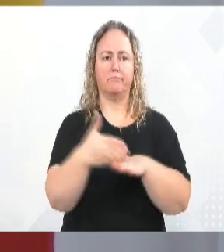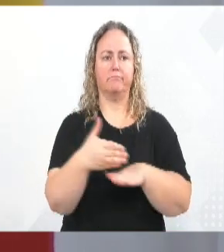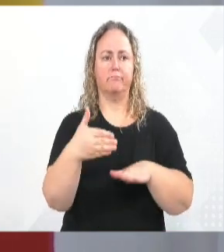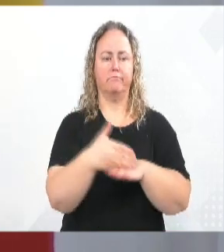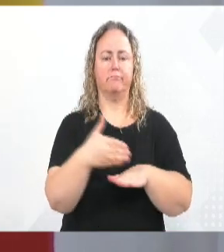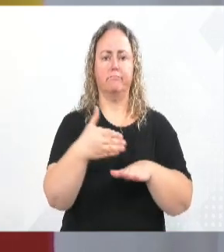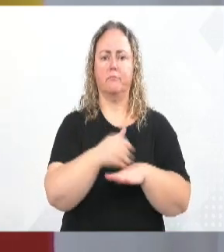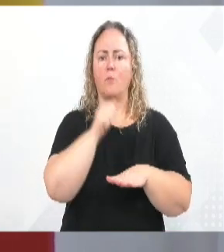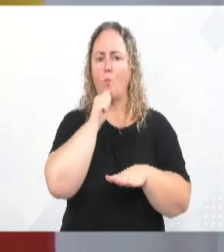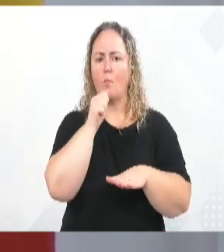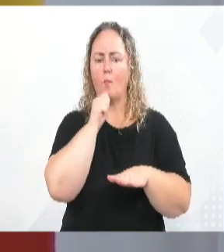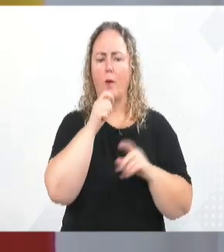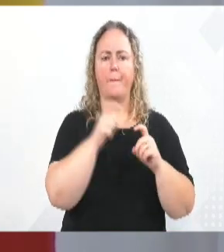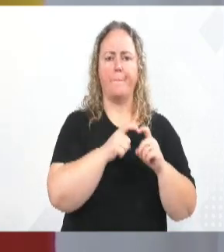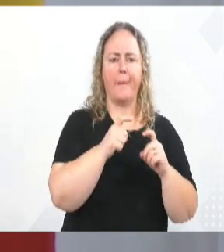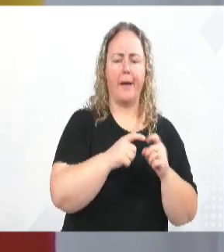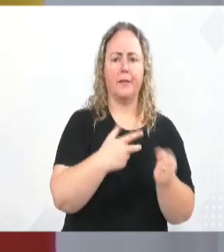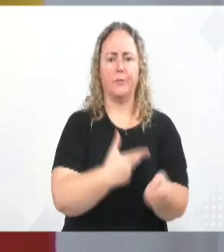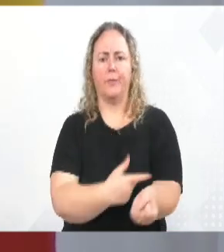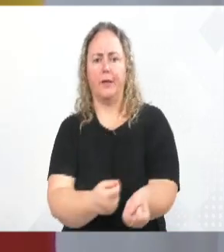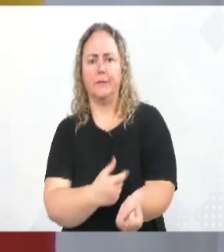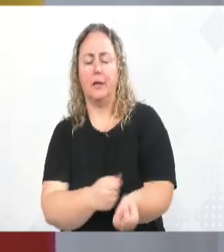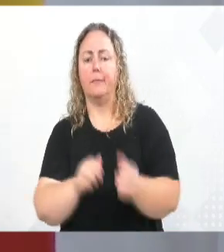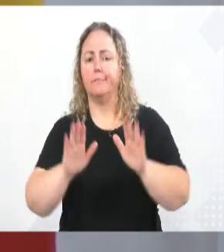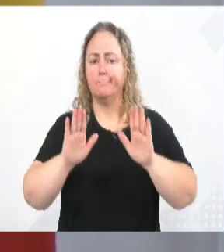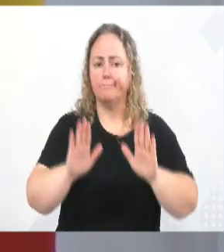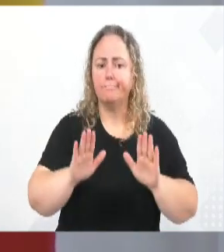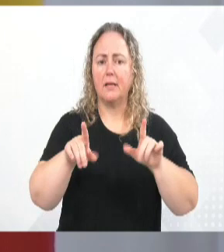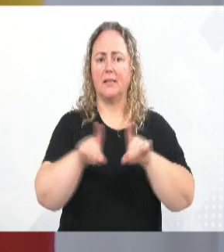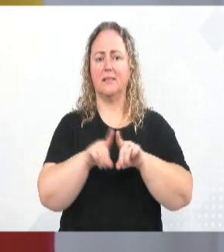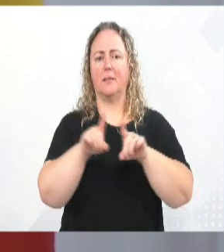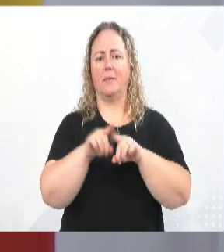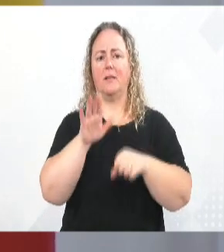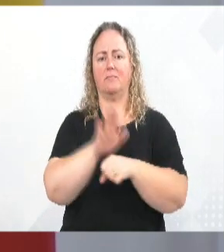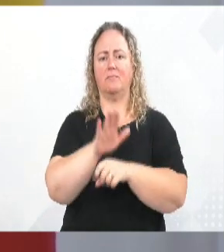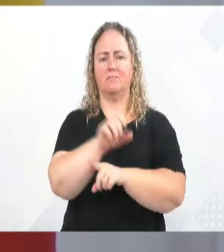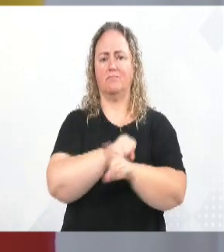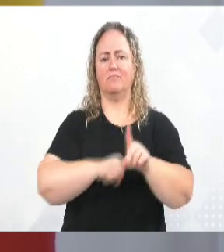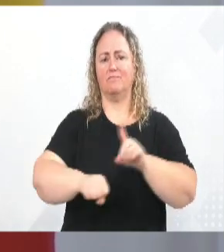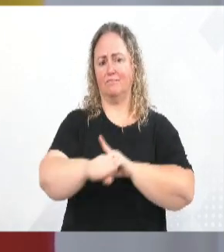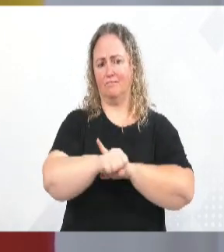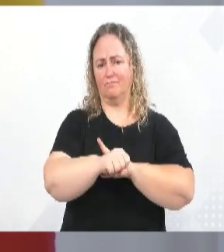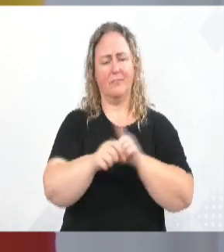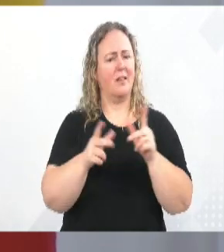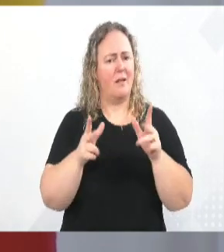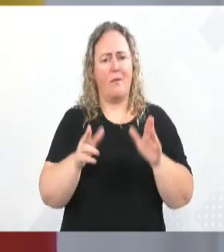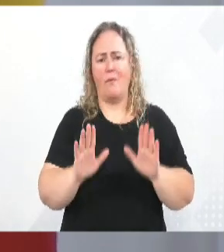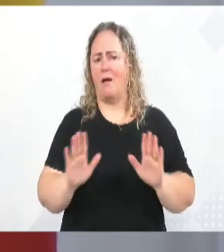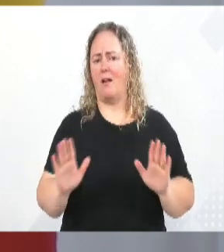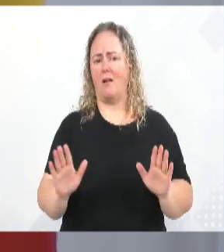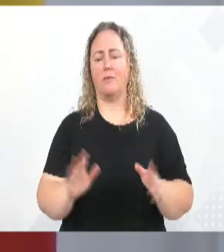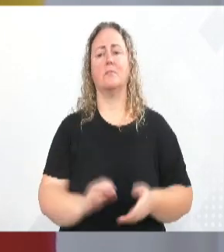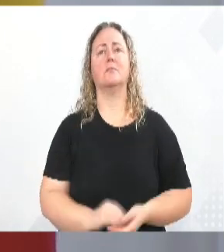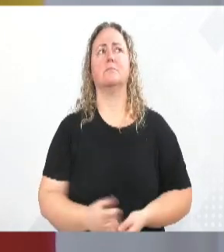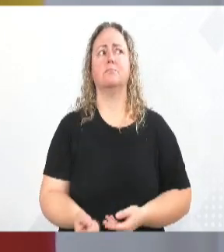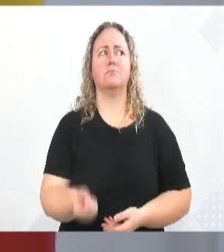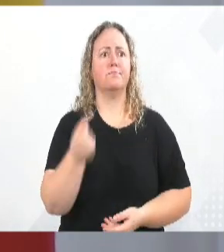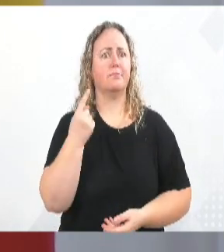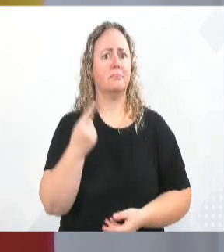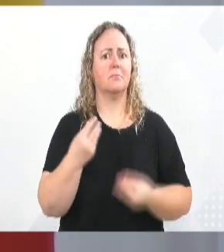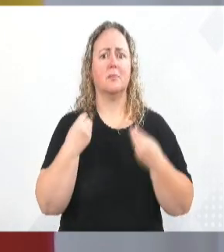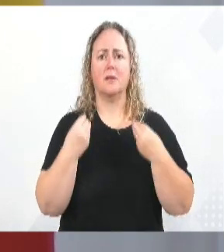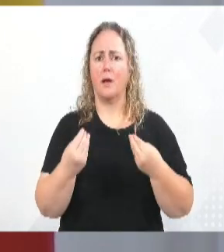nos exames, nas consultas da saúde, mas também, vereador Gilson, em relação à assistência social. O mesmo índice, e eu acho isso um absurdo,